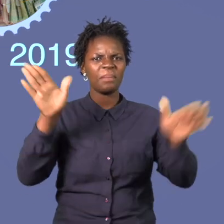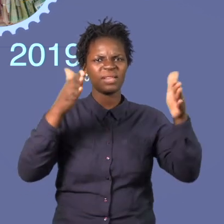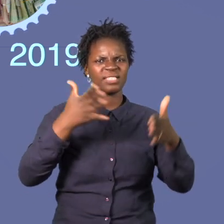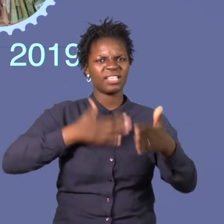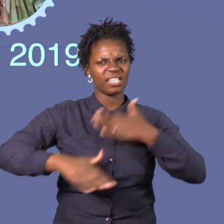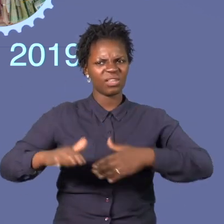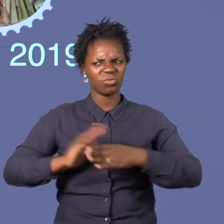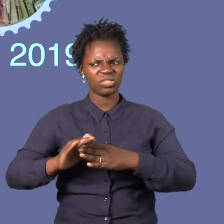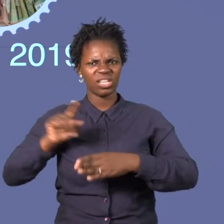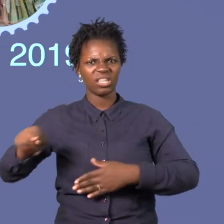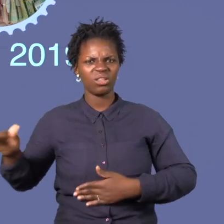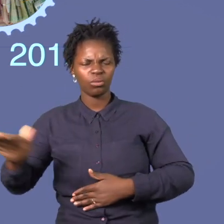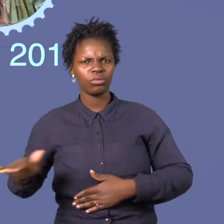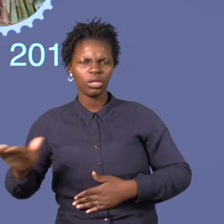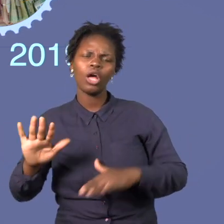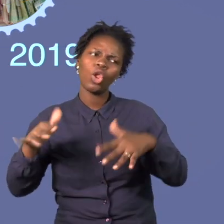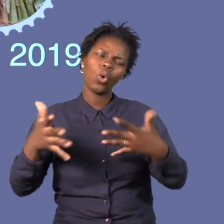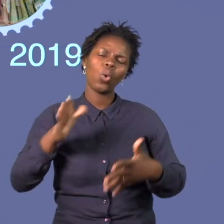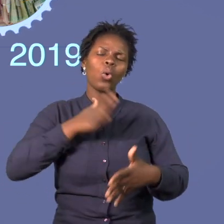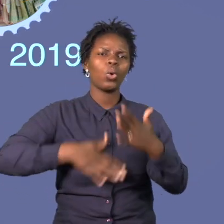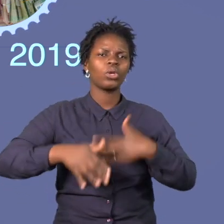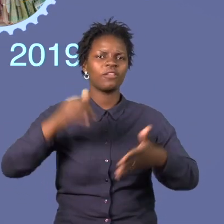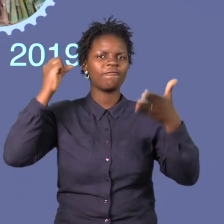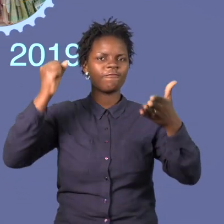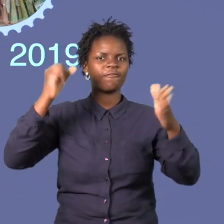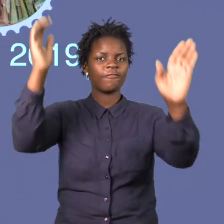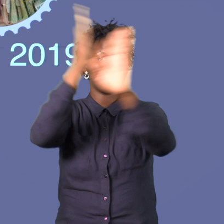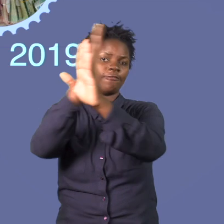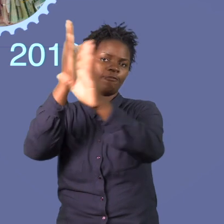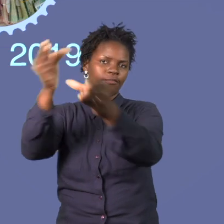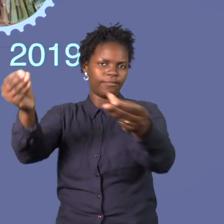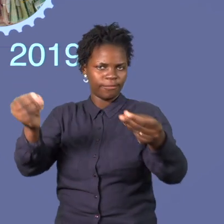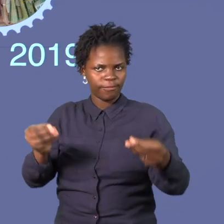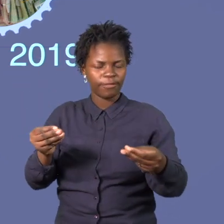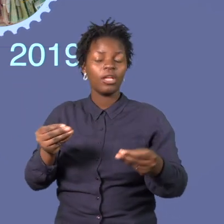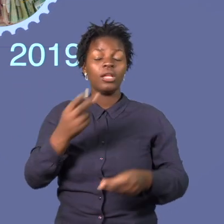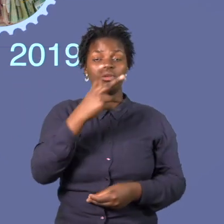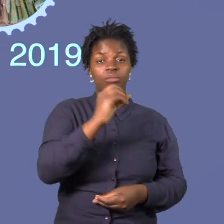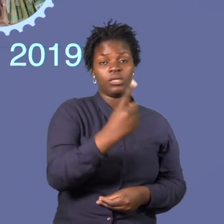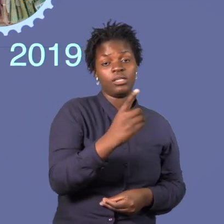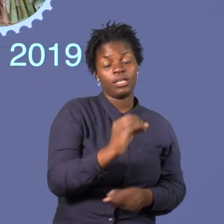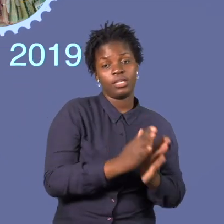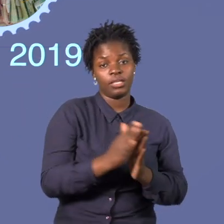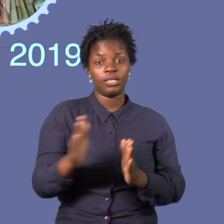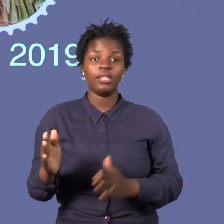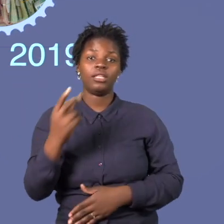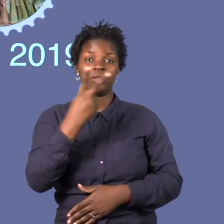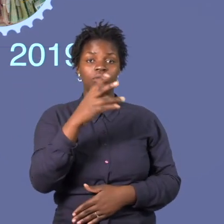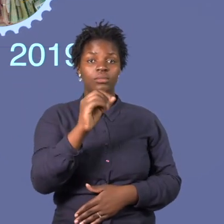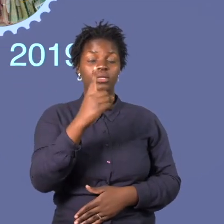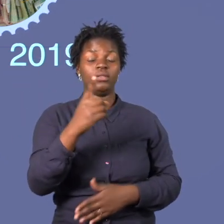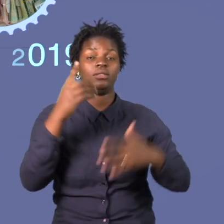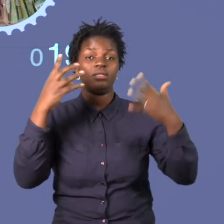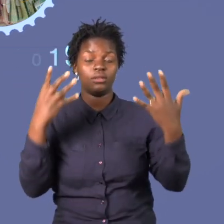passo que os benefícios fiscais custaram ao Estado 172,6 mil milhões de meticais, o que significa